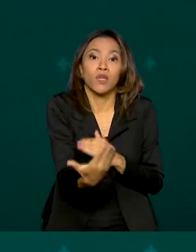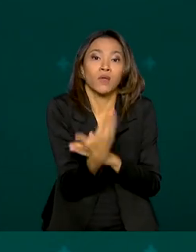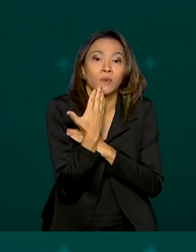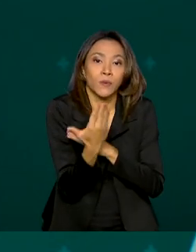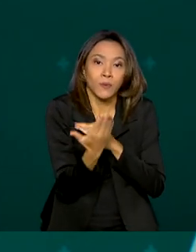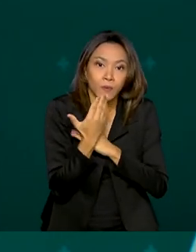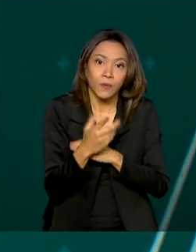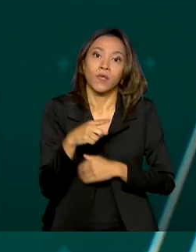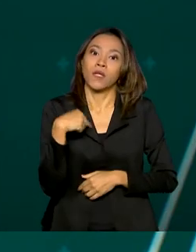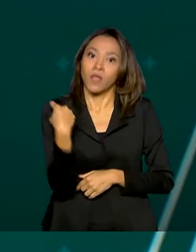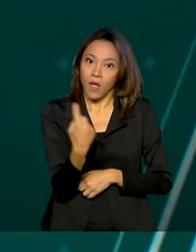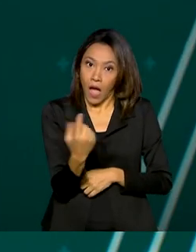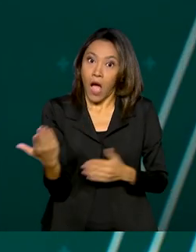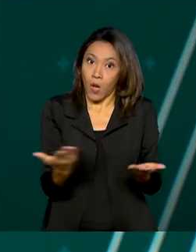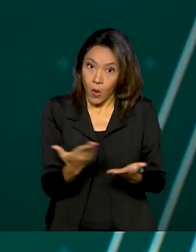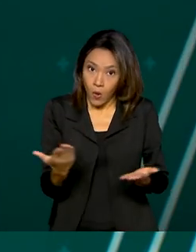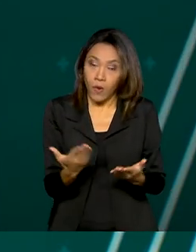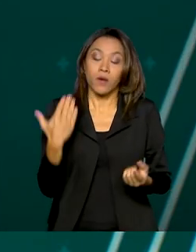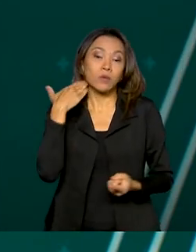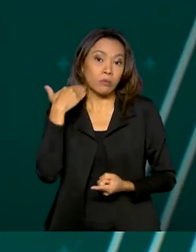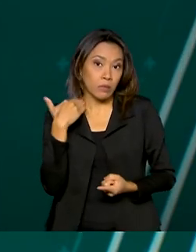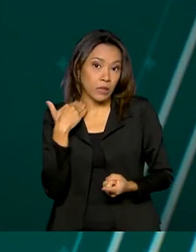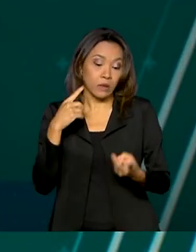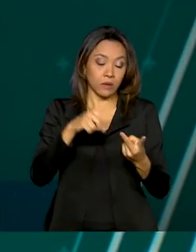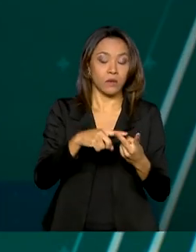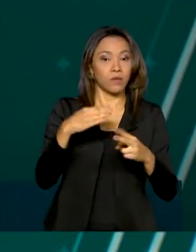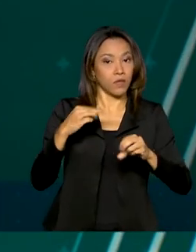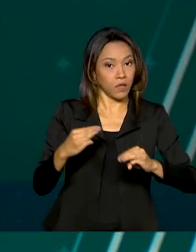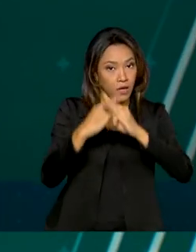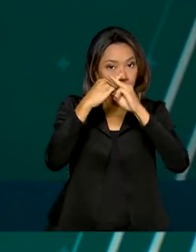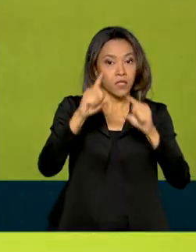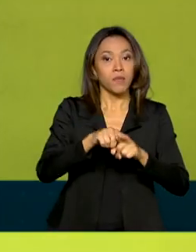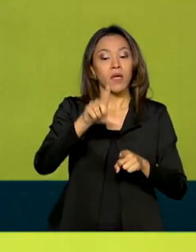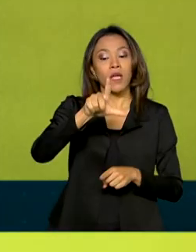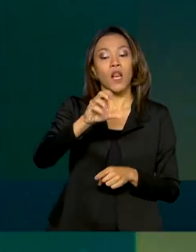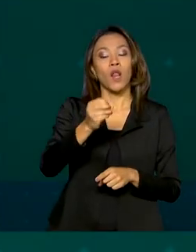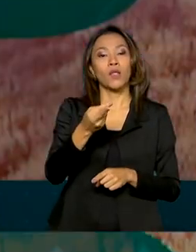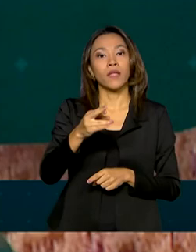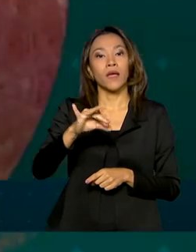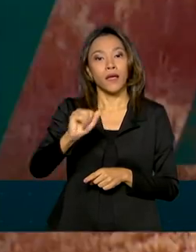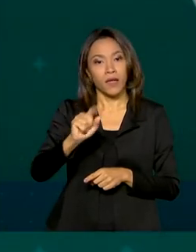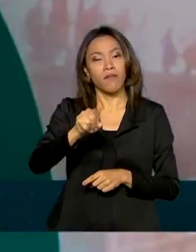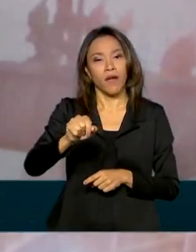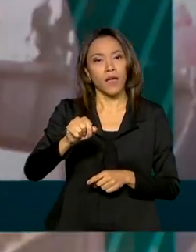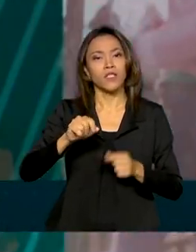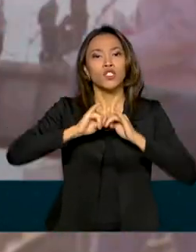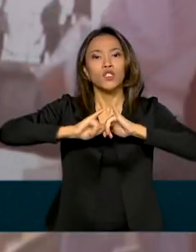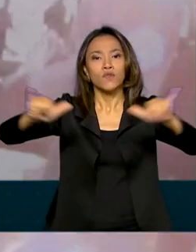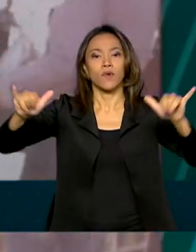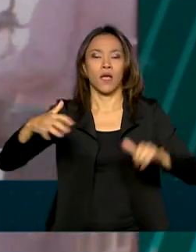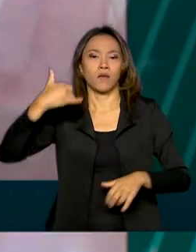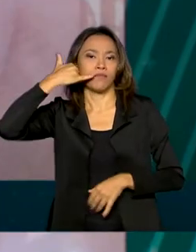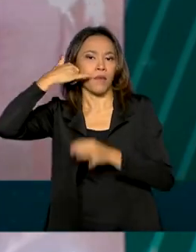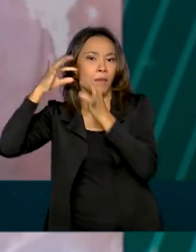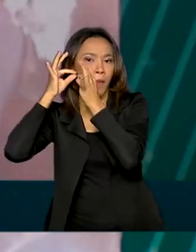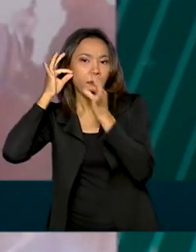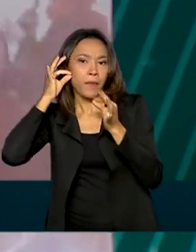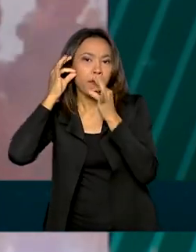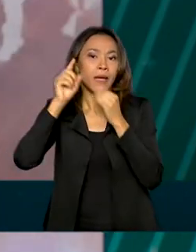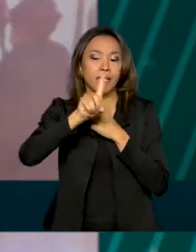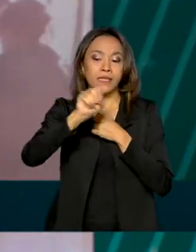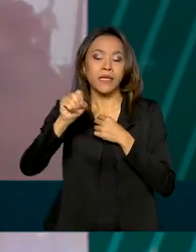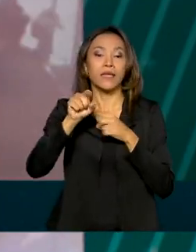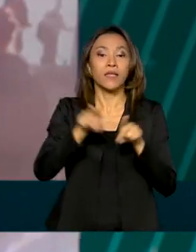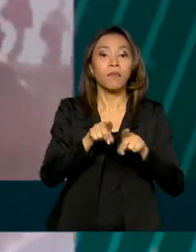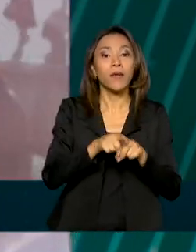de agora agências e lotéricas da Caixa vão divulgar o Disque 100 e o Ligue 180, canais para enfrentamento a